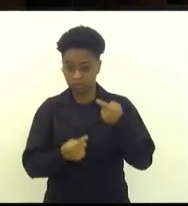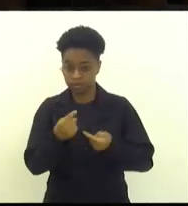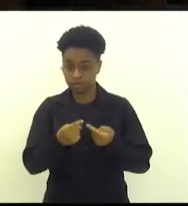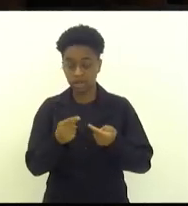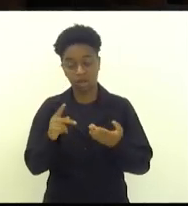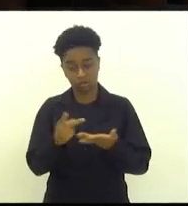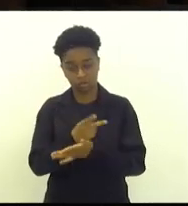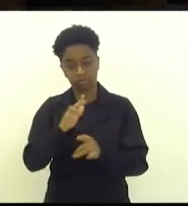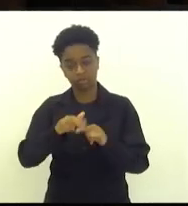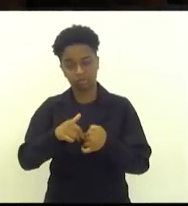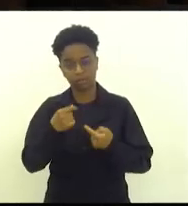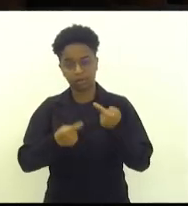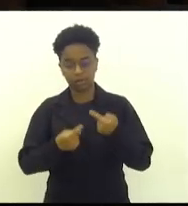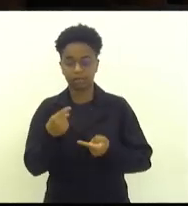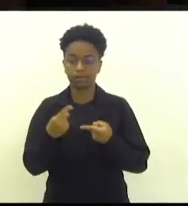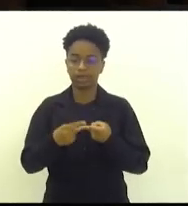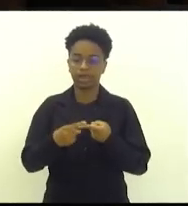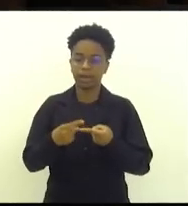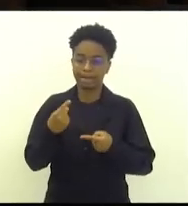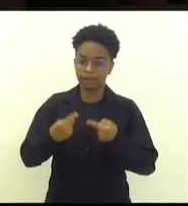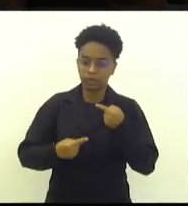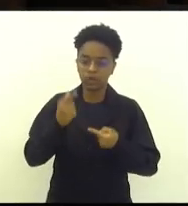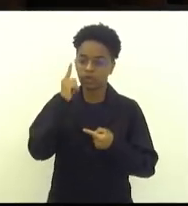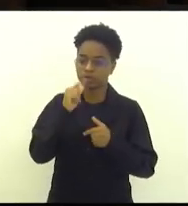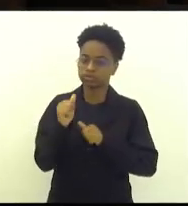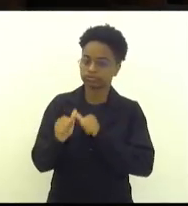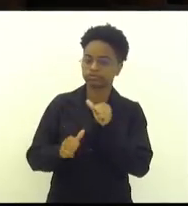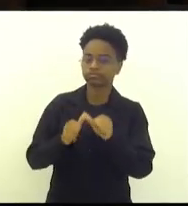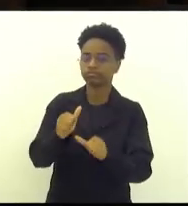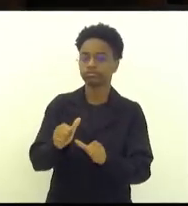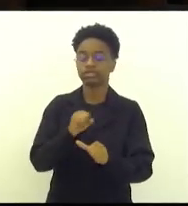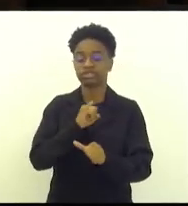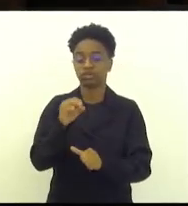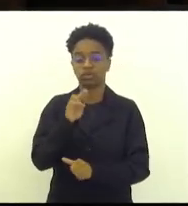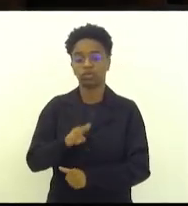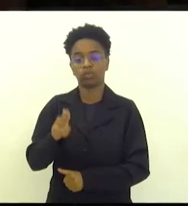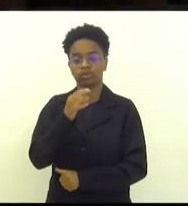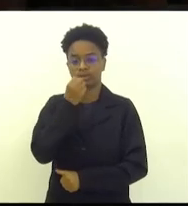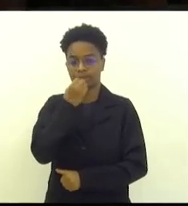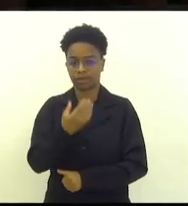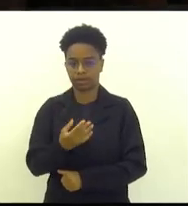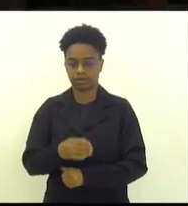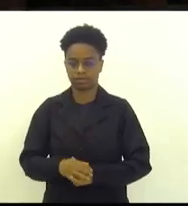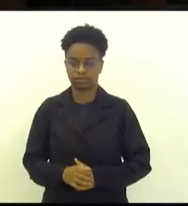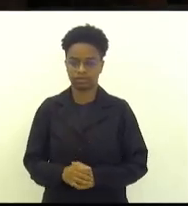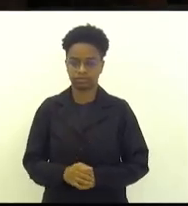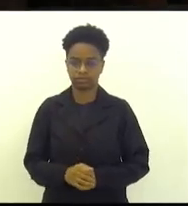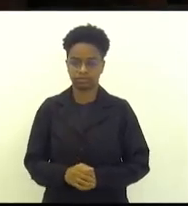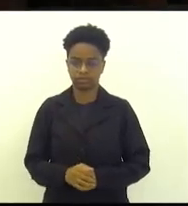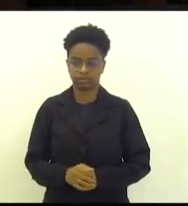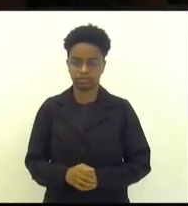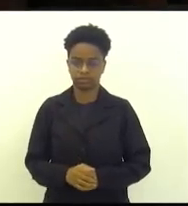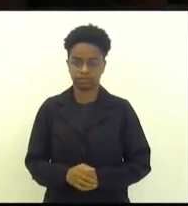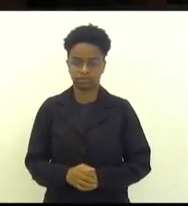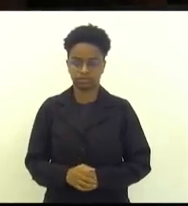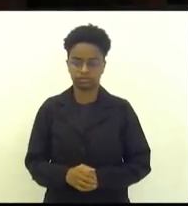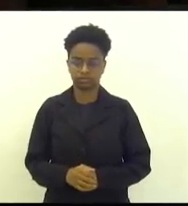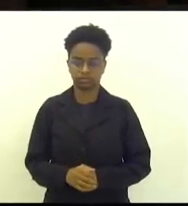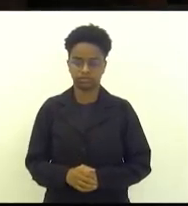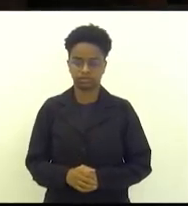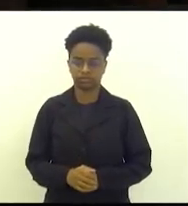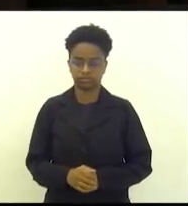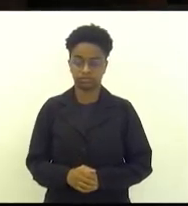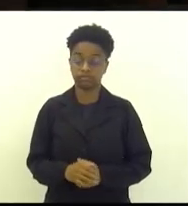política. A política é um instrumento de transformação, quando bem utilizada. E não por menos que,